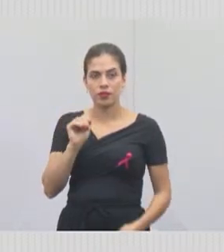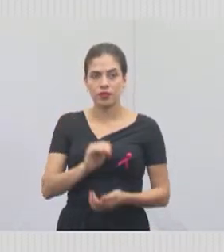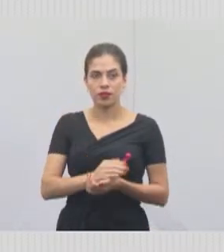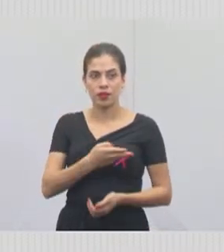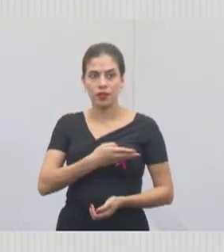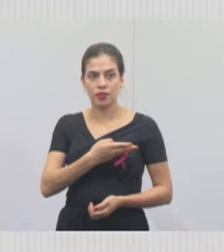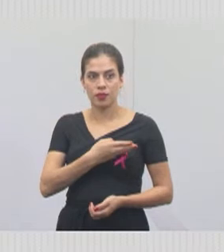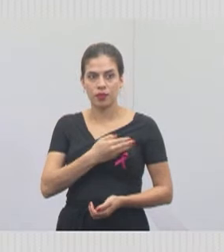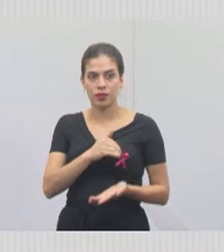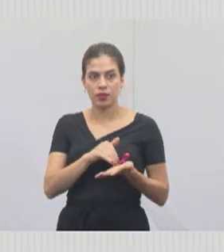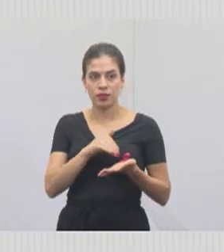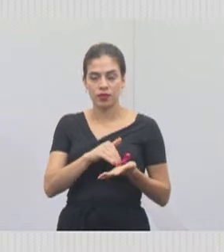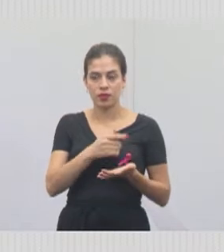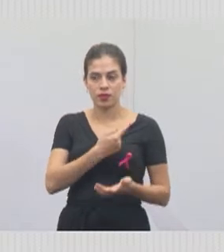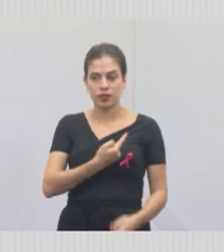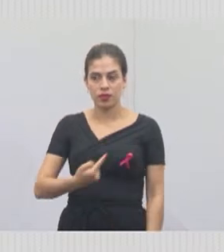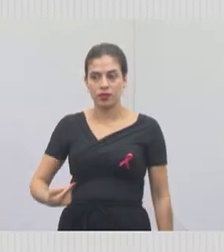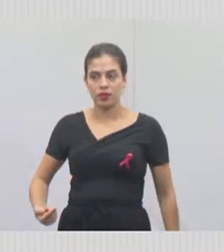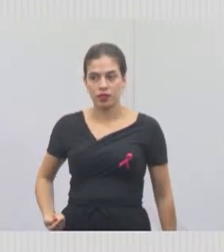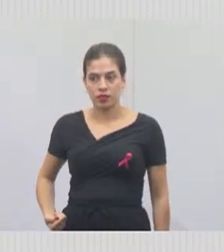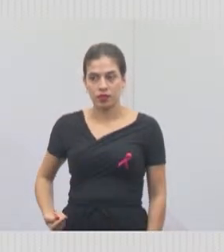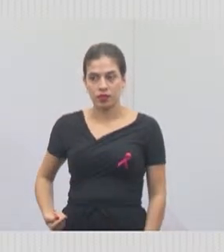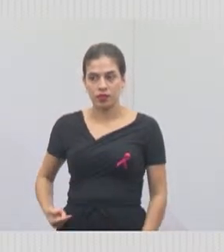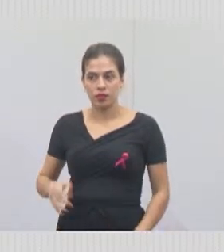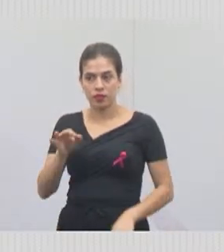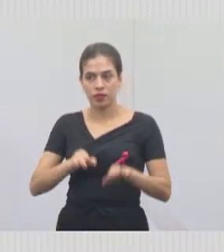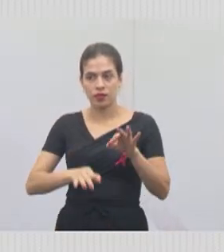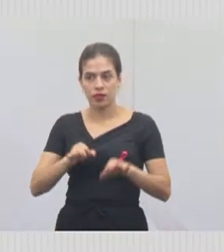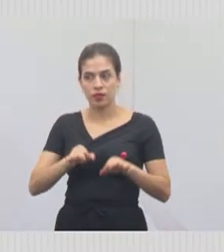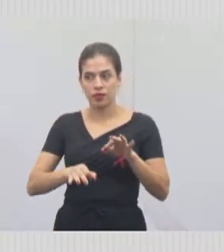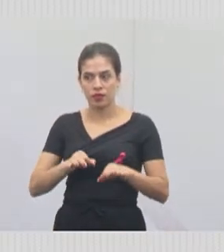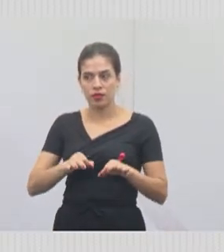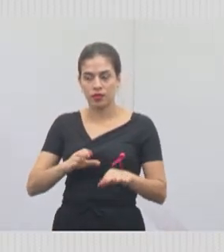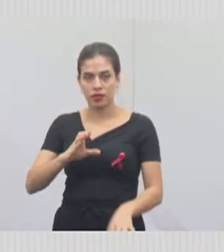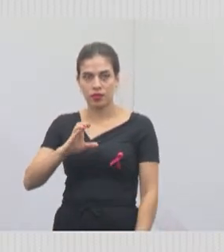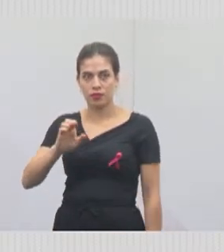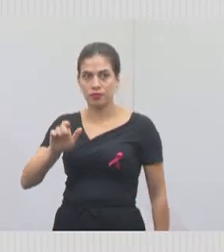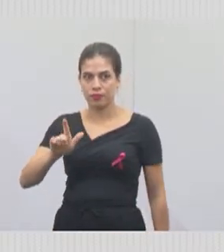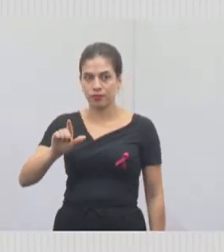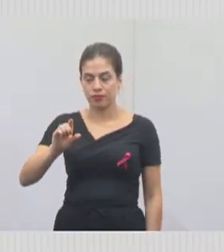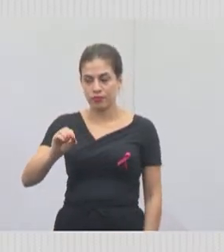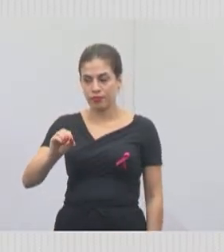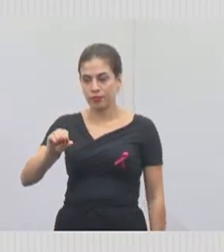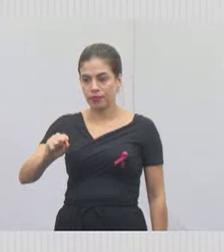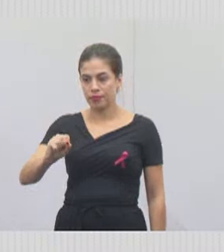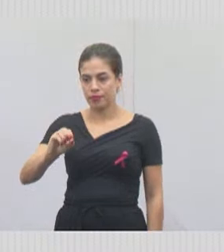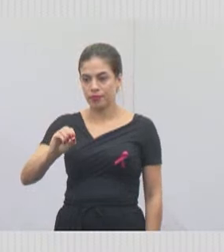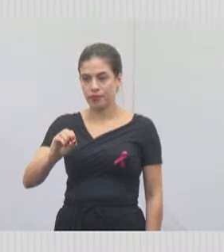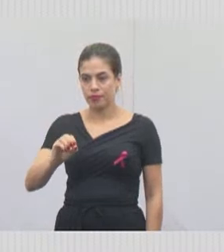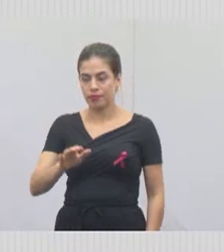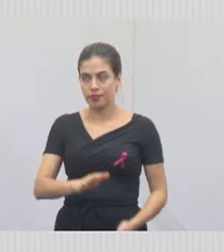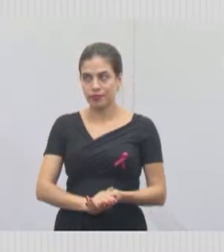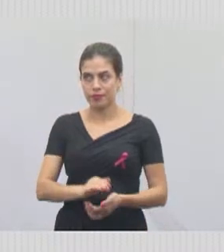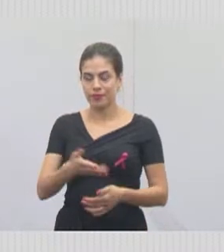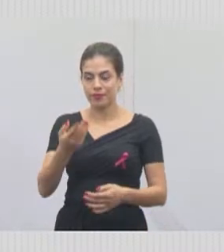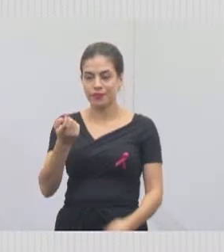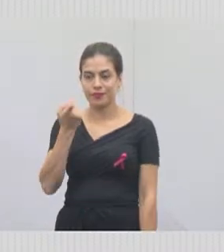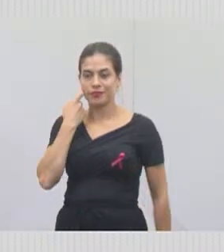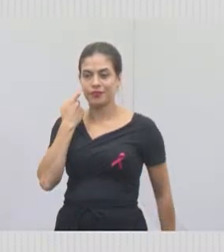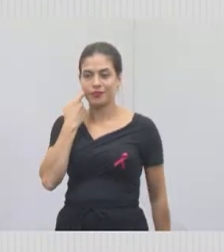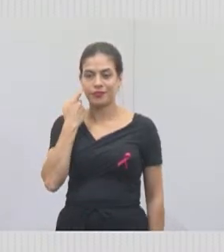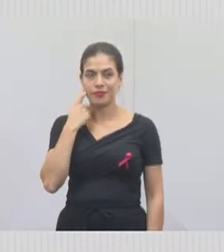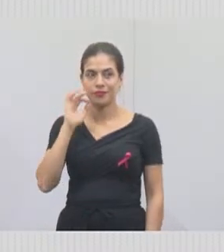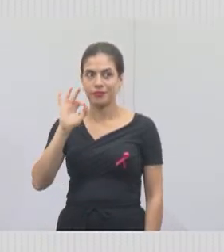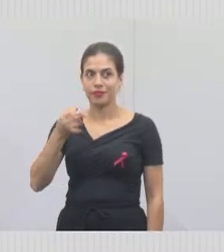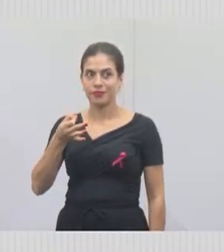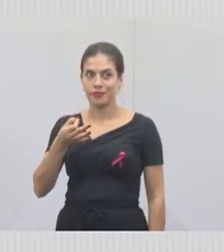secretário de governo e planejamento, Celso Florencio, que a partir de sexta-feira já